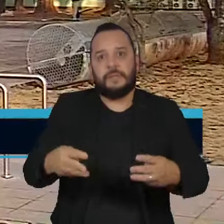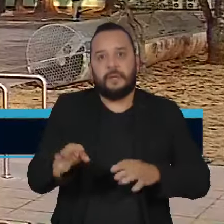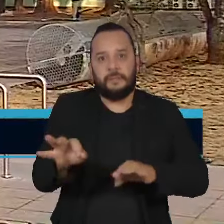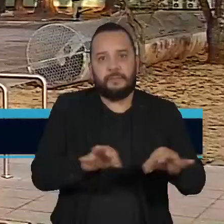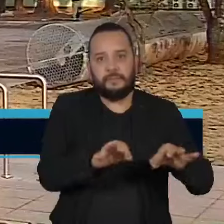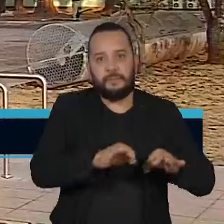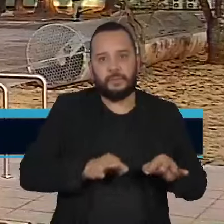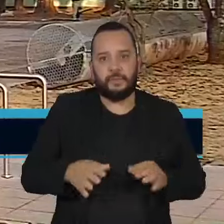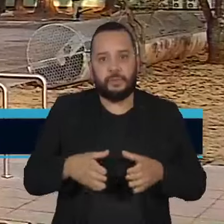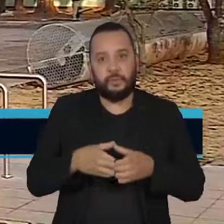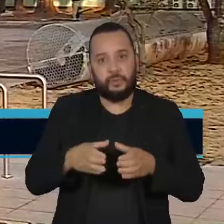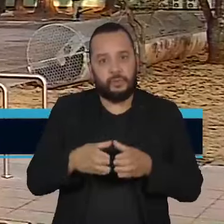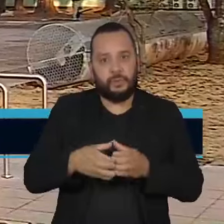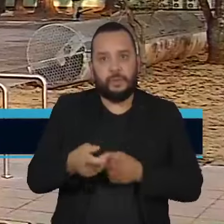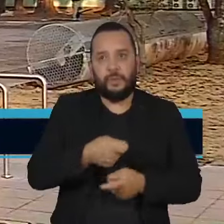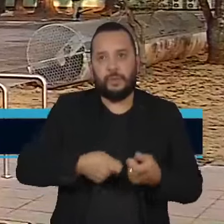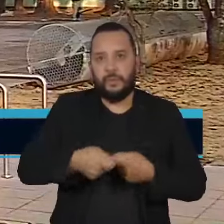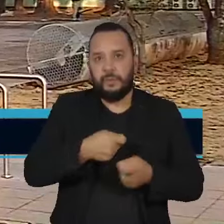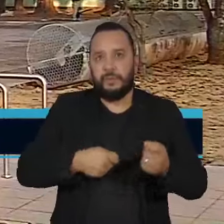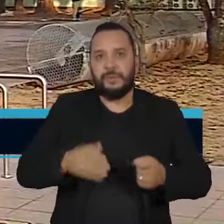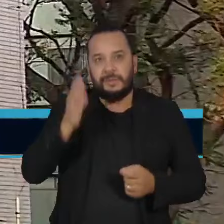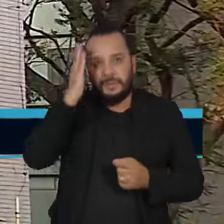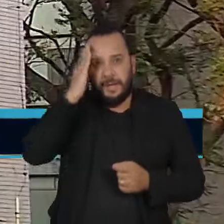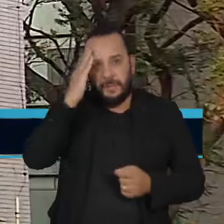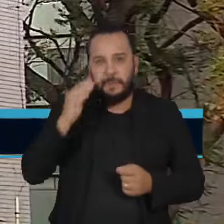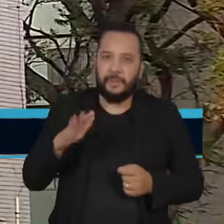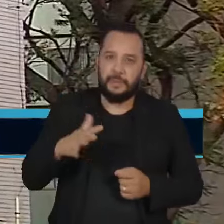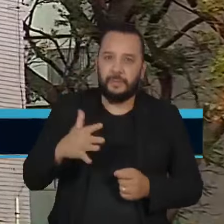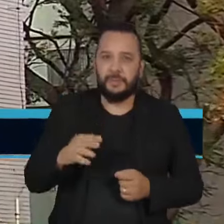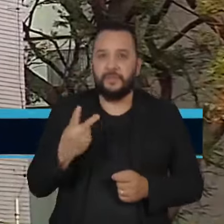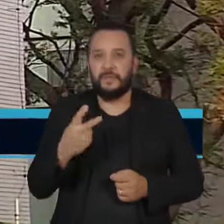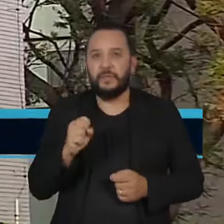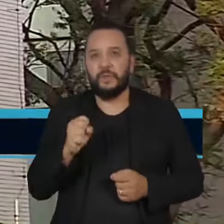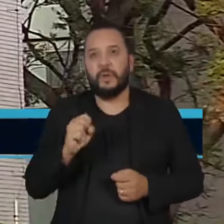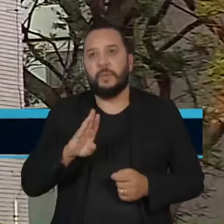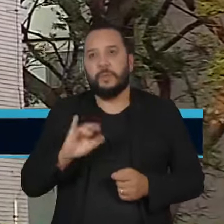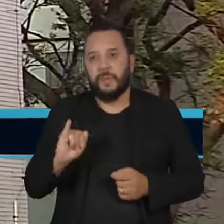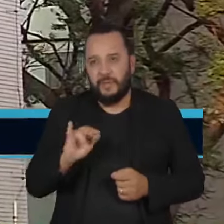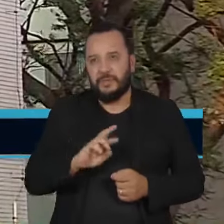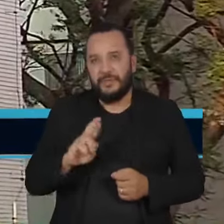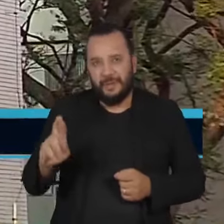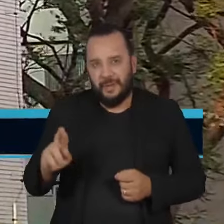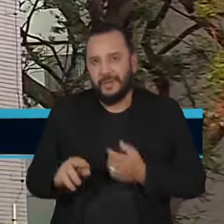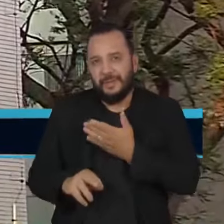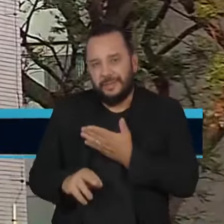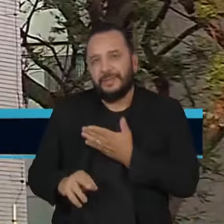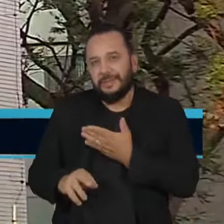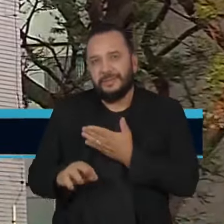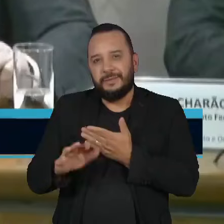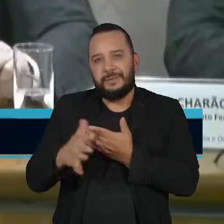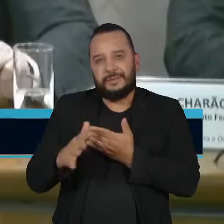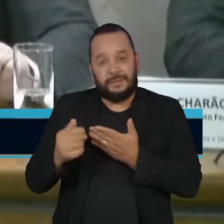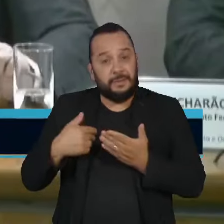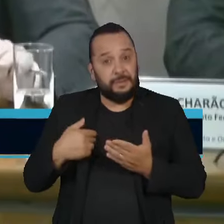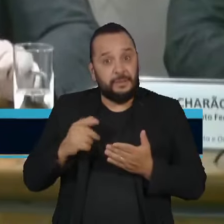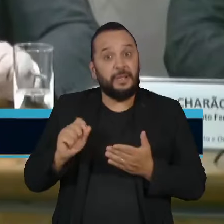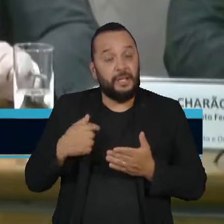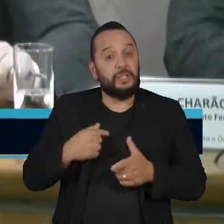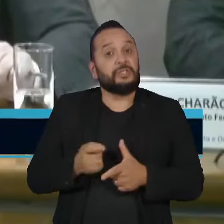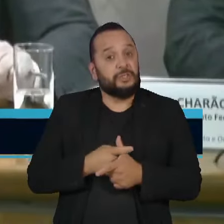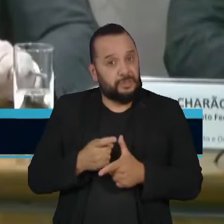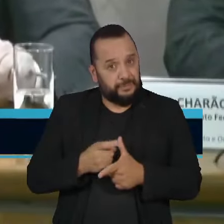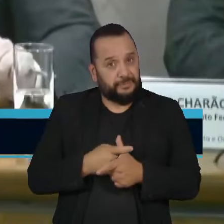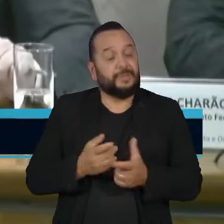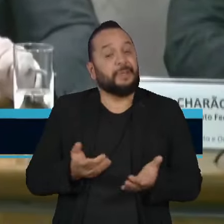A equipe econômica revisou para pouco mais de 28 bilhões de reais a estimativa de déficit primário,